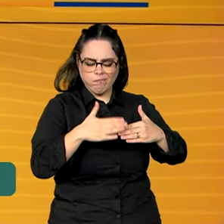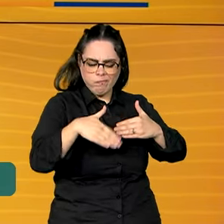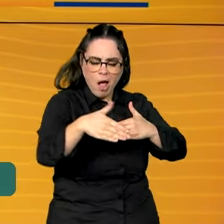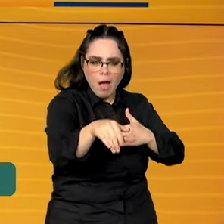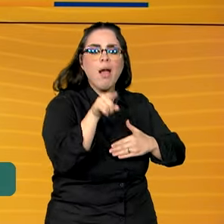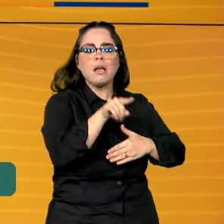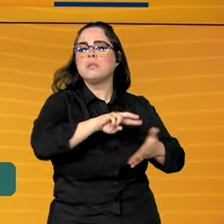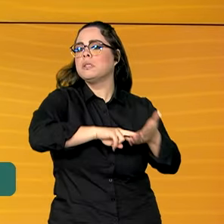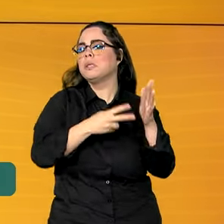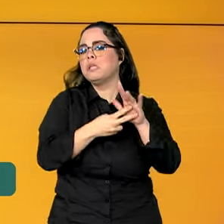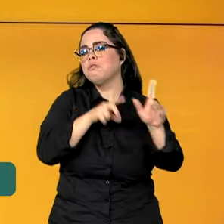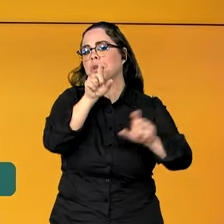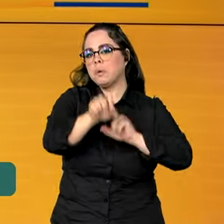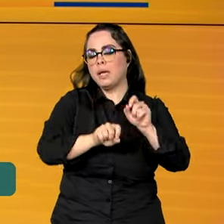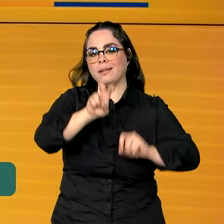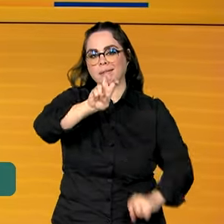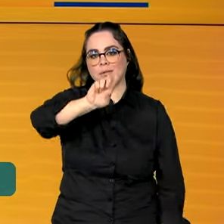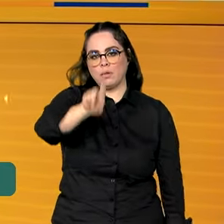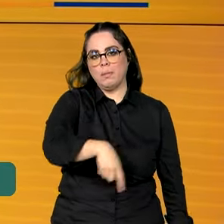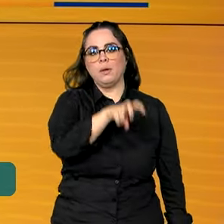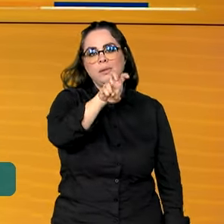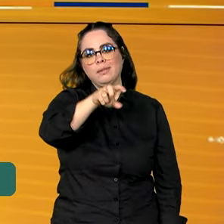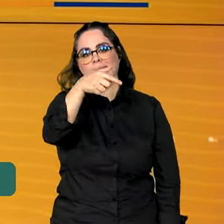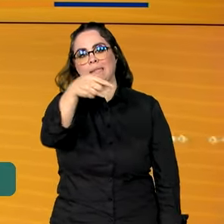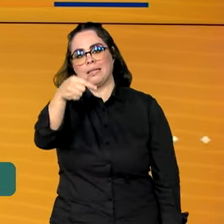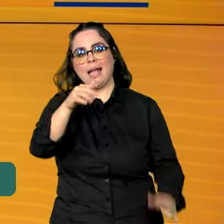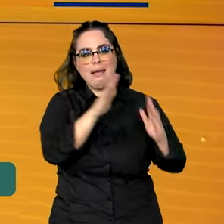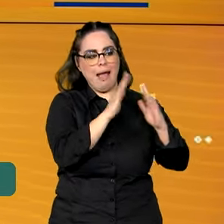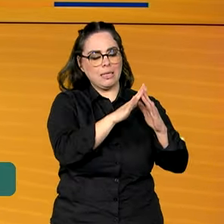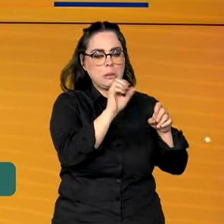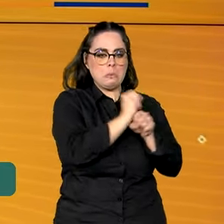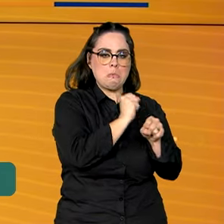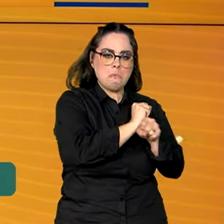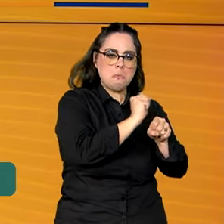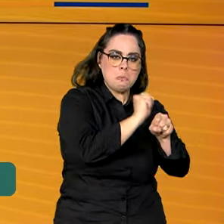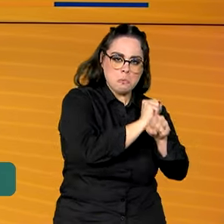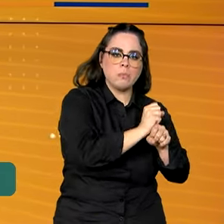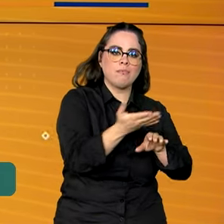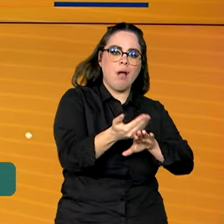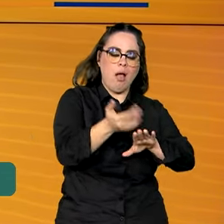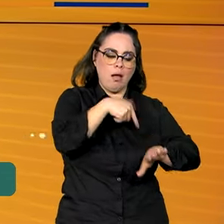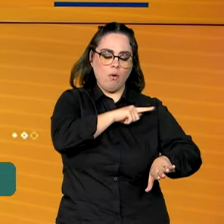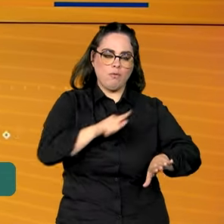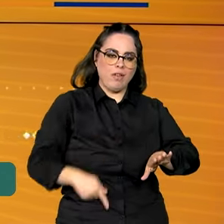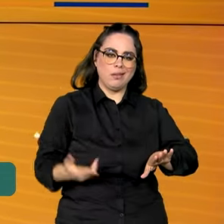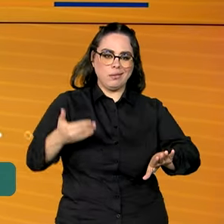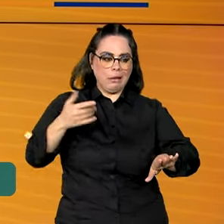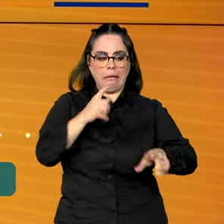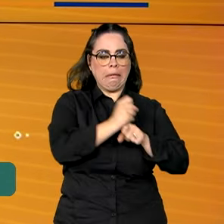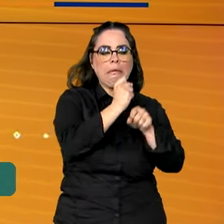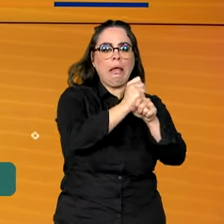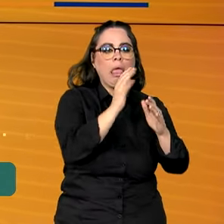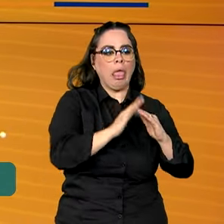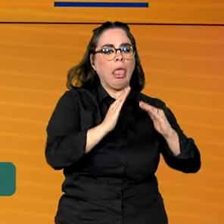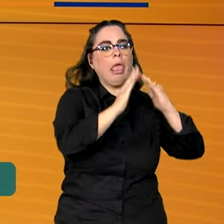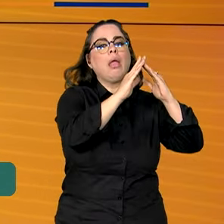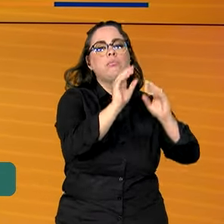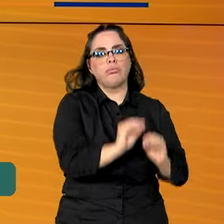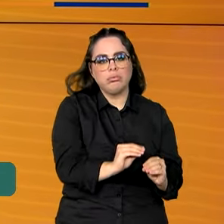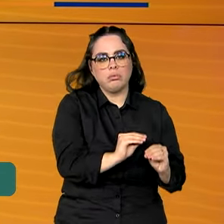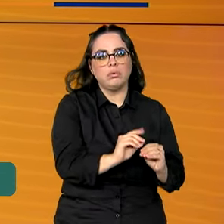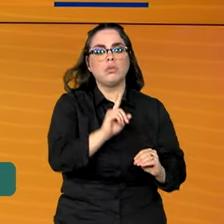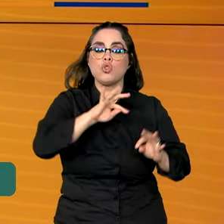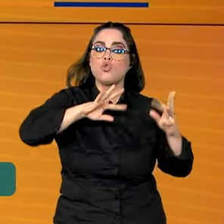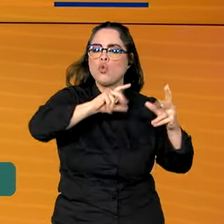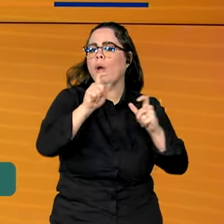retomar as obras de 5.577 moradias que foram interrompidas em governos anteriores. Todas as unidades